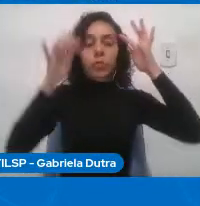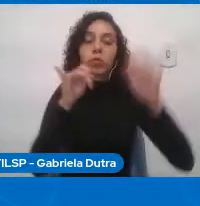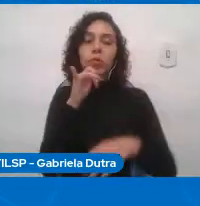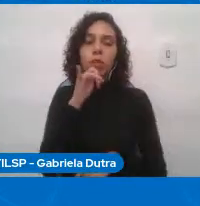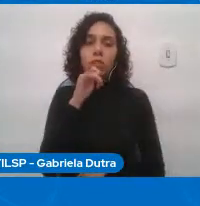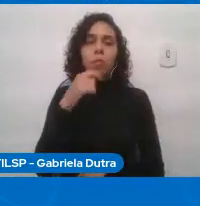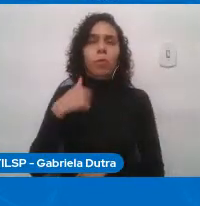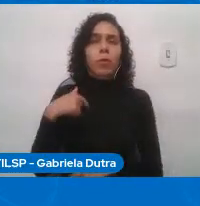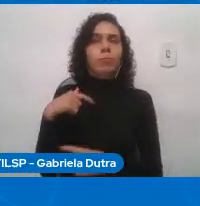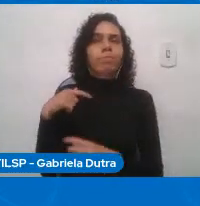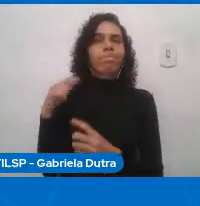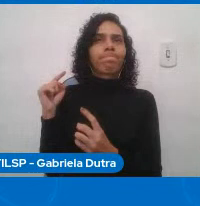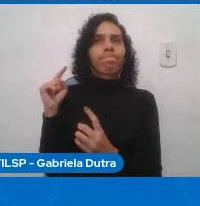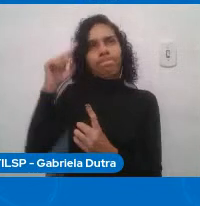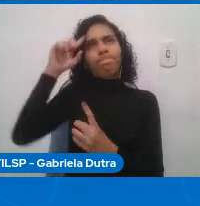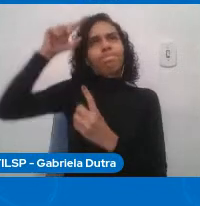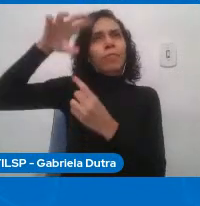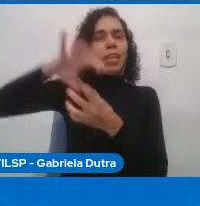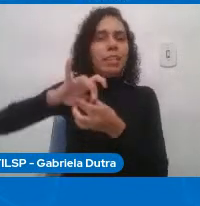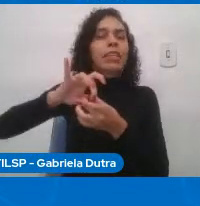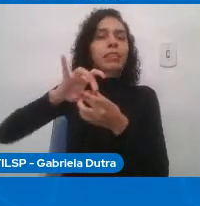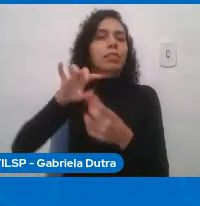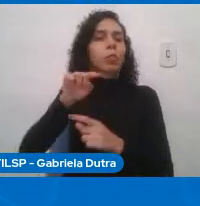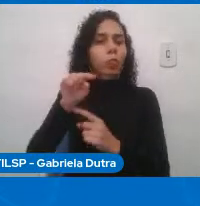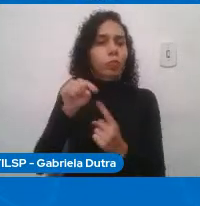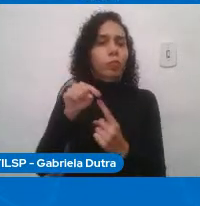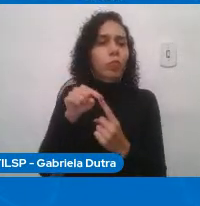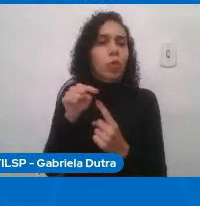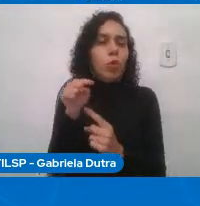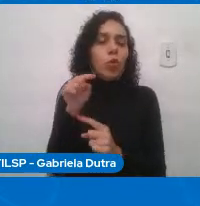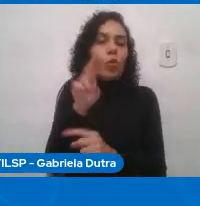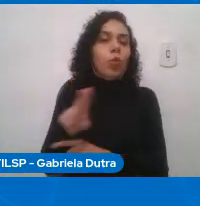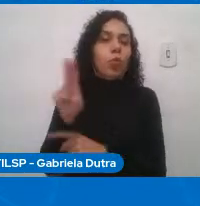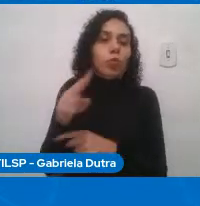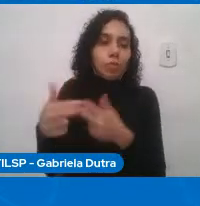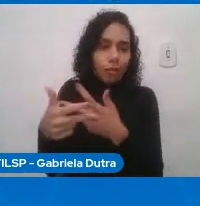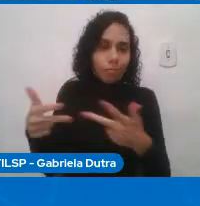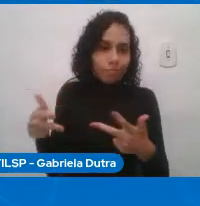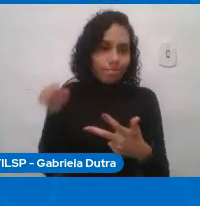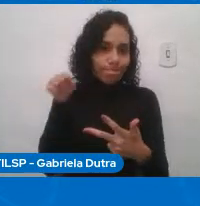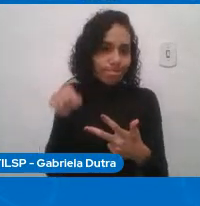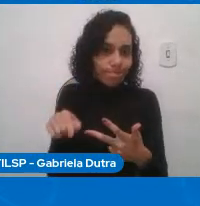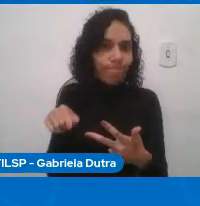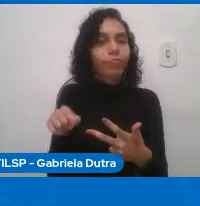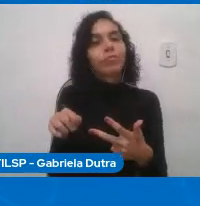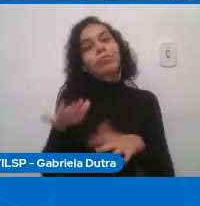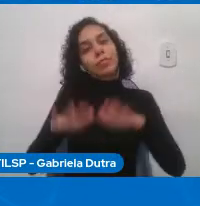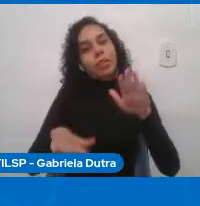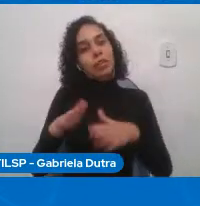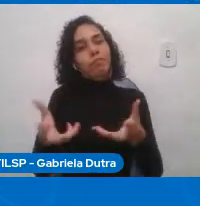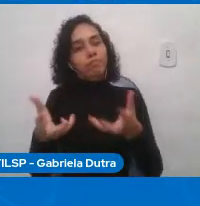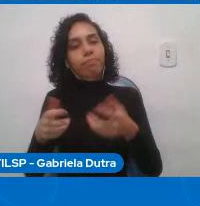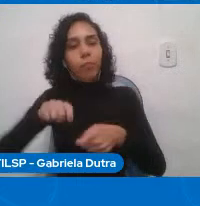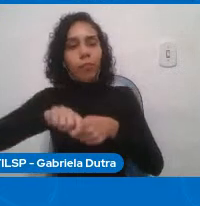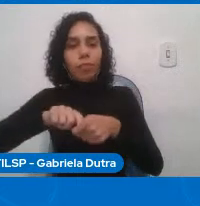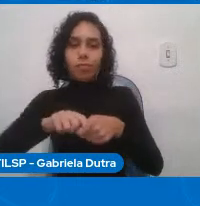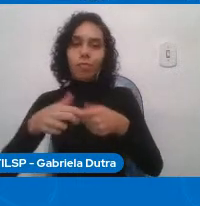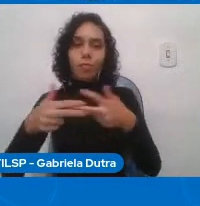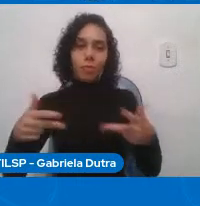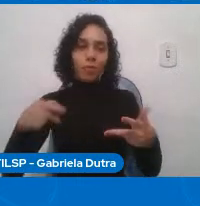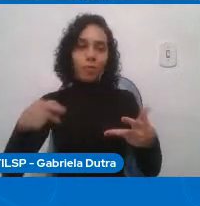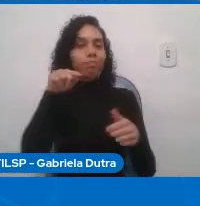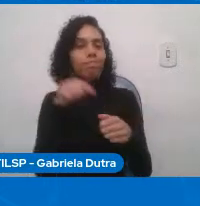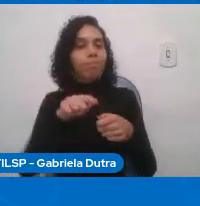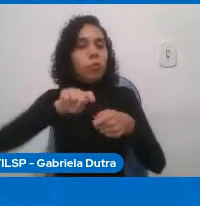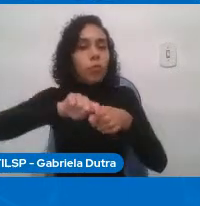limitada. Só o fato de nós existirmos e executarmos determinada tarefa, nós já estamos desencadeando,